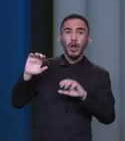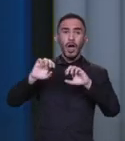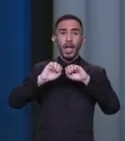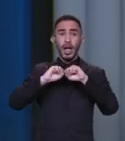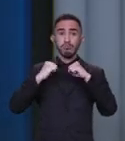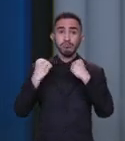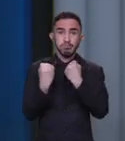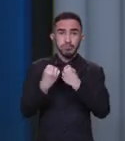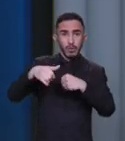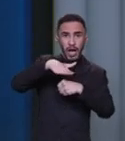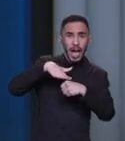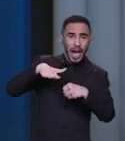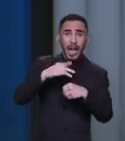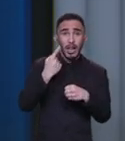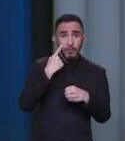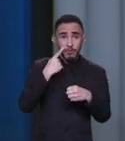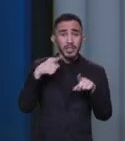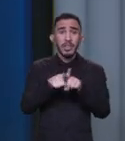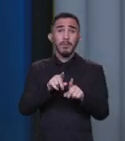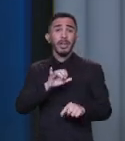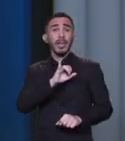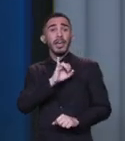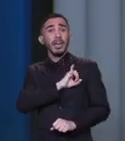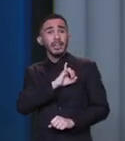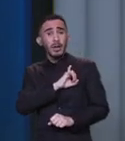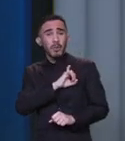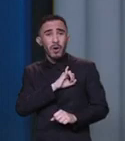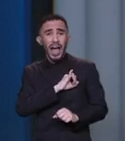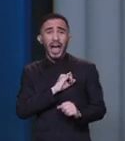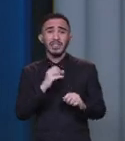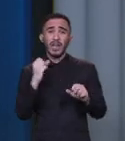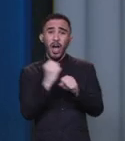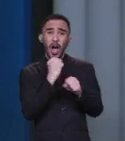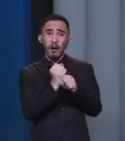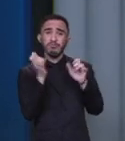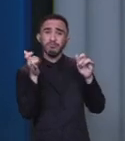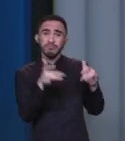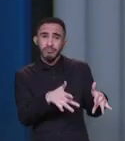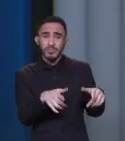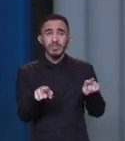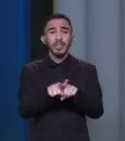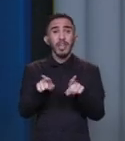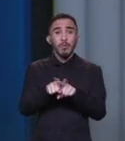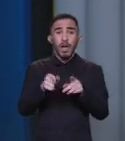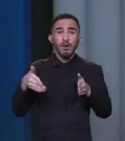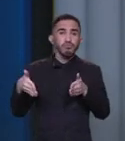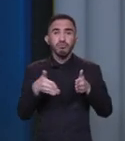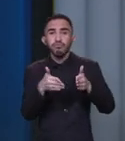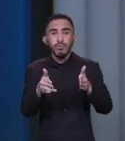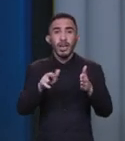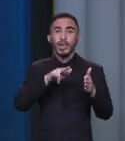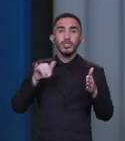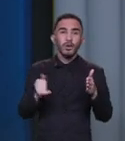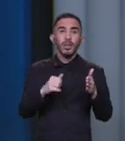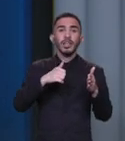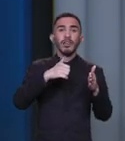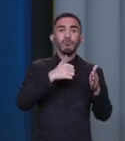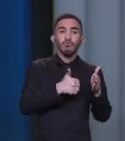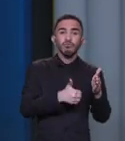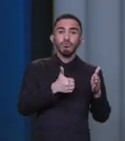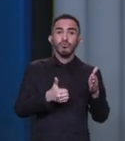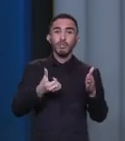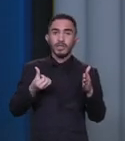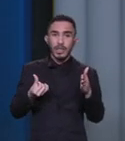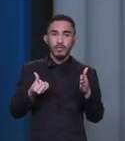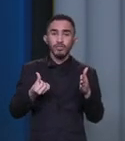quando eu vejo lá a refinaria de Itaboraí parada, quando eu vejo a RJ 116 de Friburgo com o entulho,